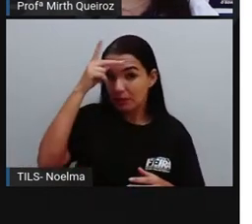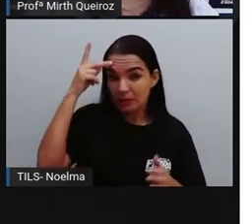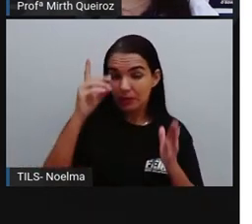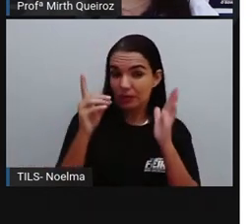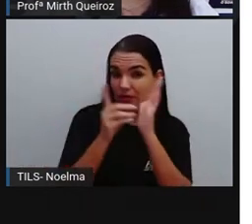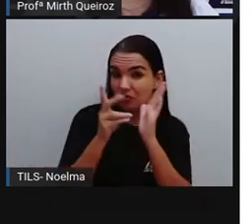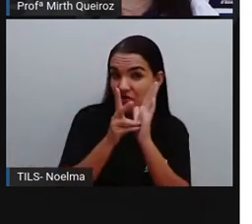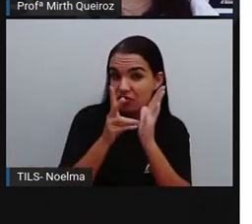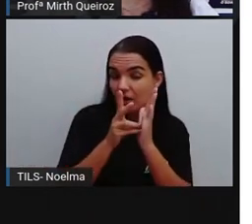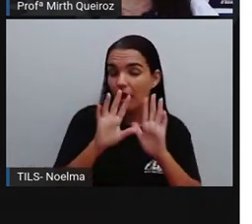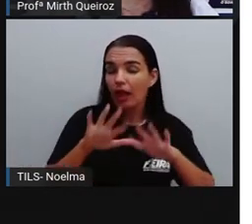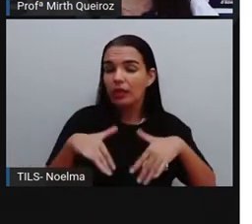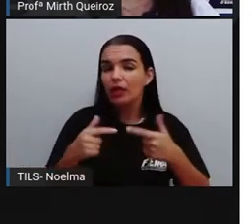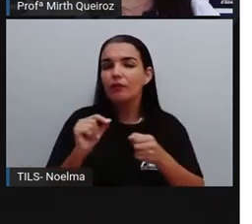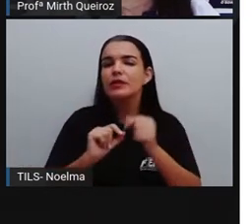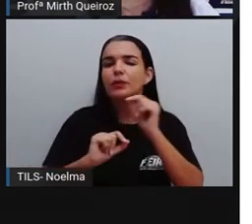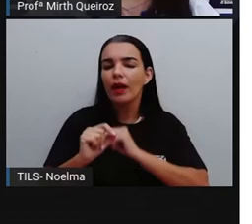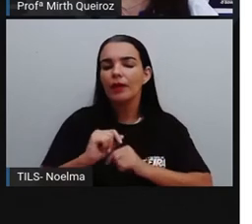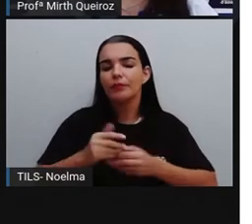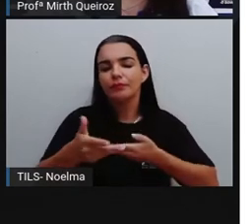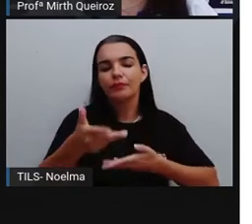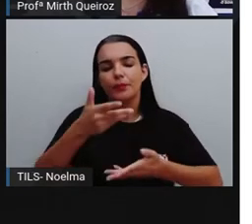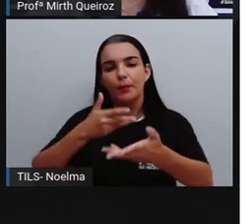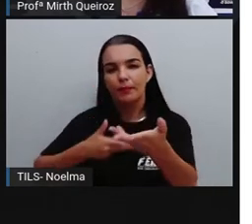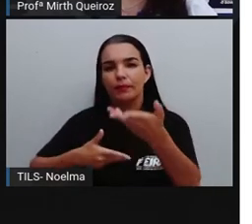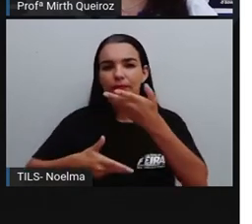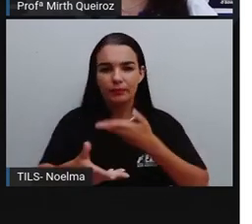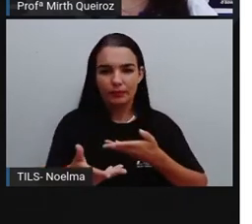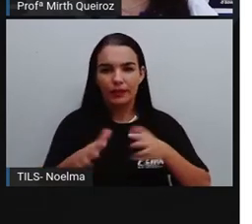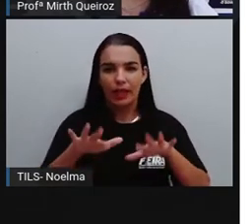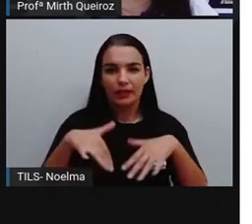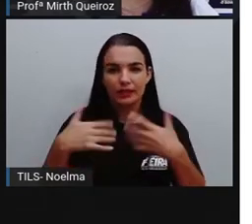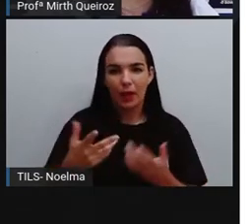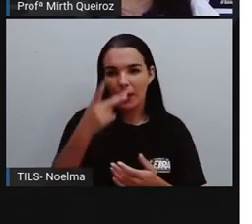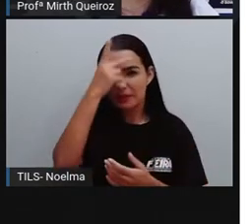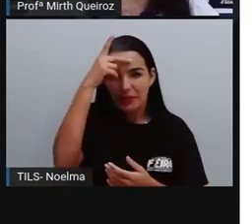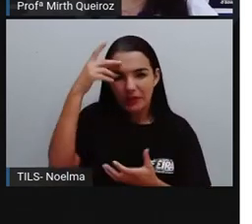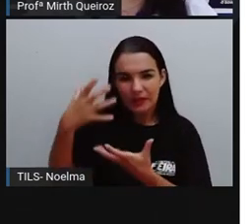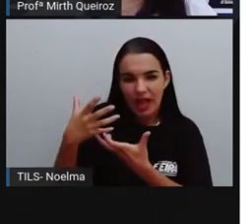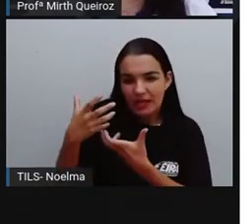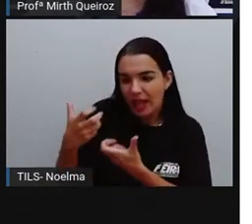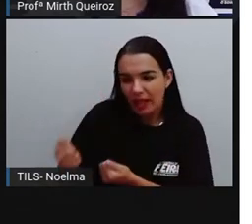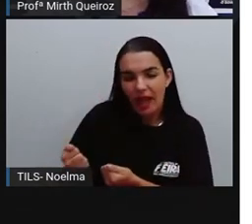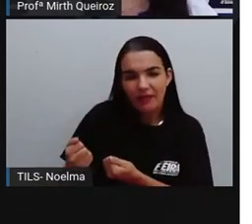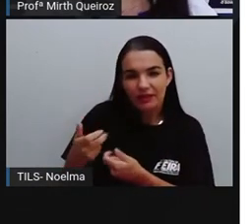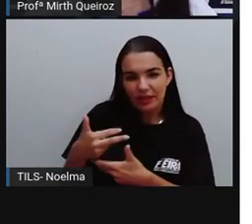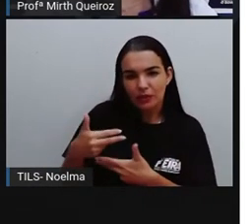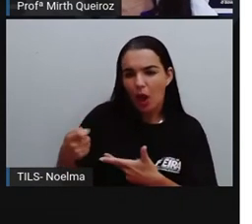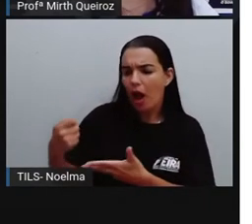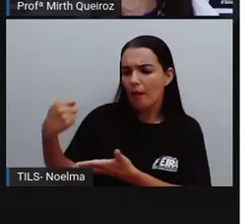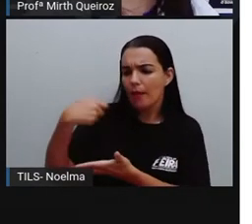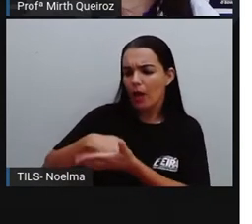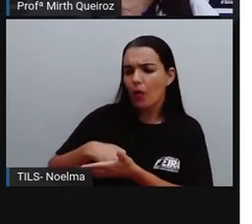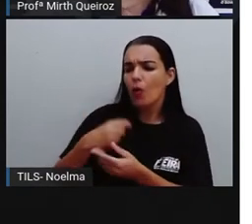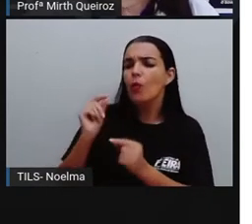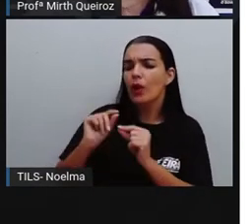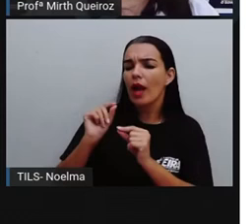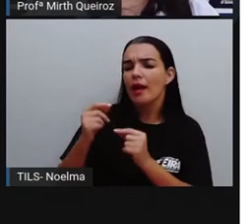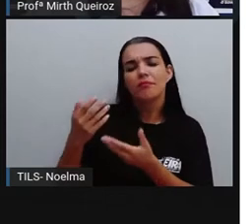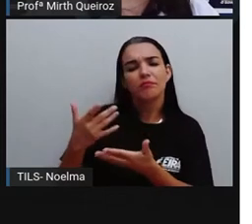utilizava a prática de escambo. E as pessoas aceitavam mercadorias como forma de pagamento.